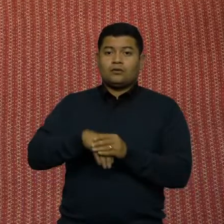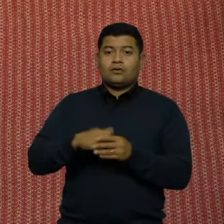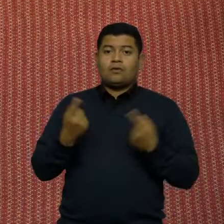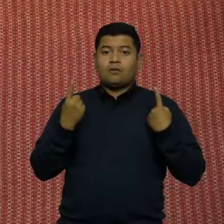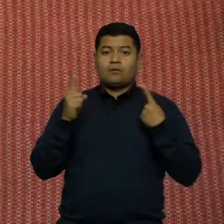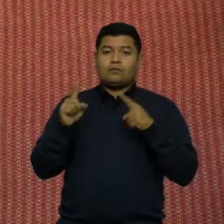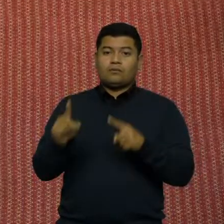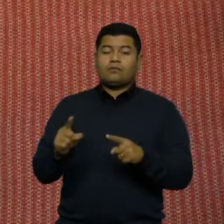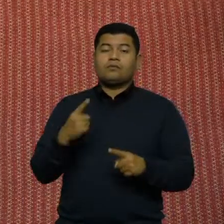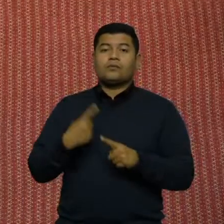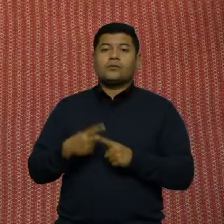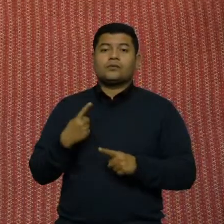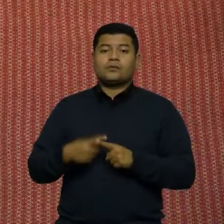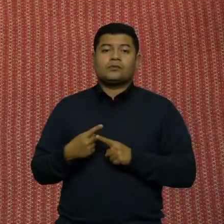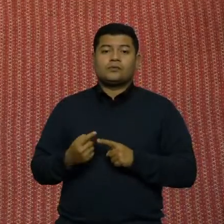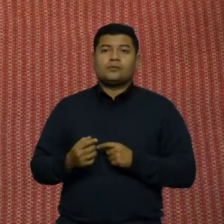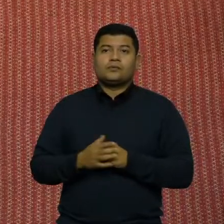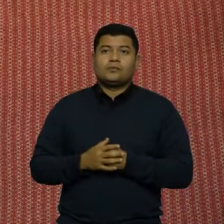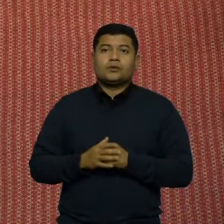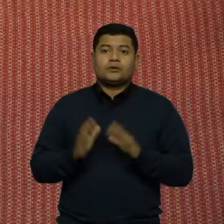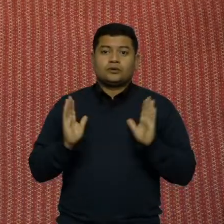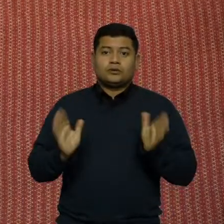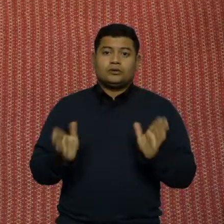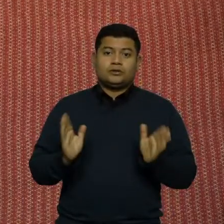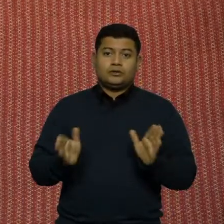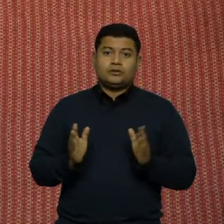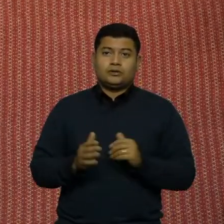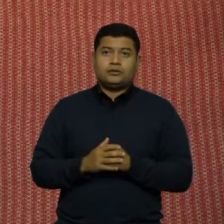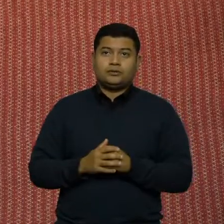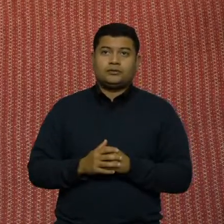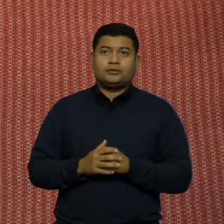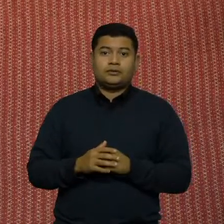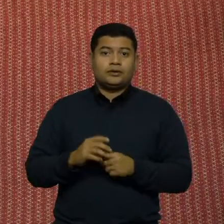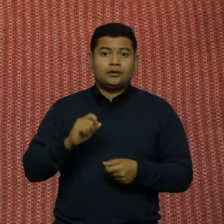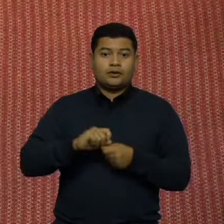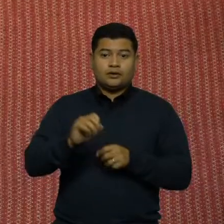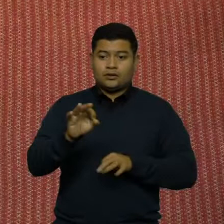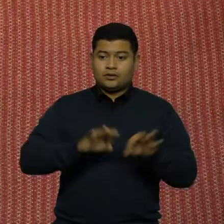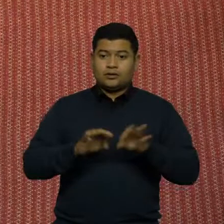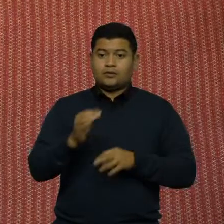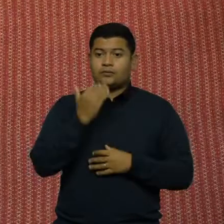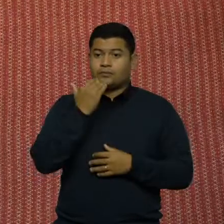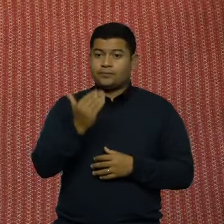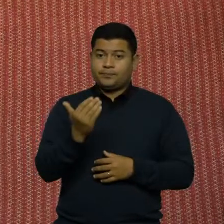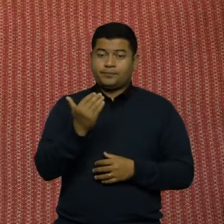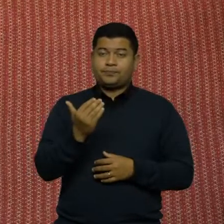porque já fiz também um requerimento